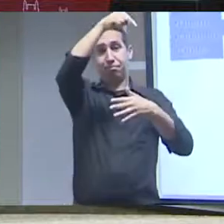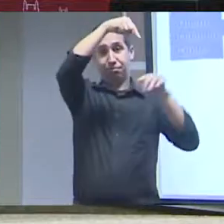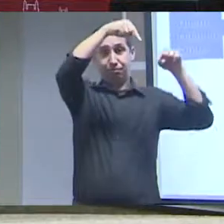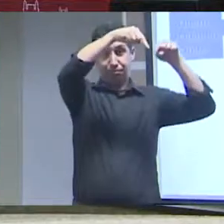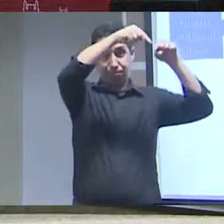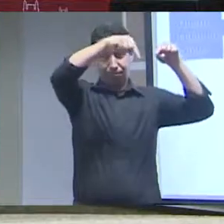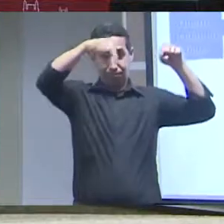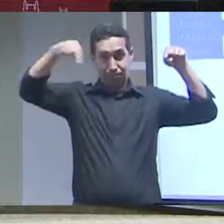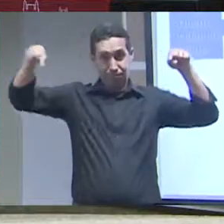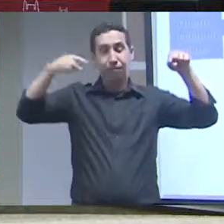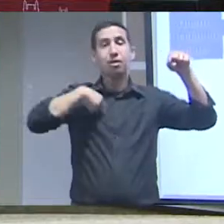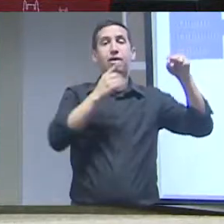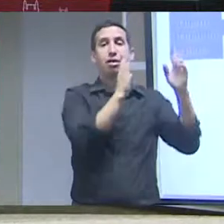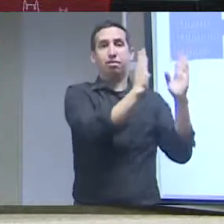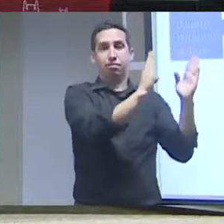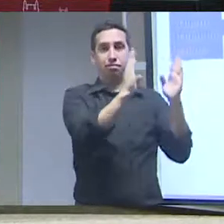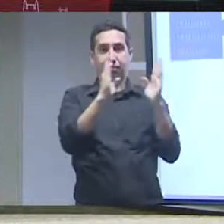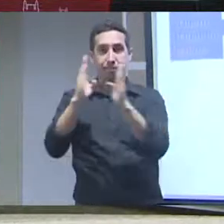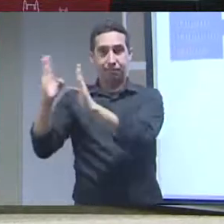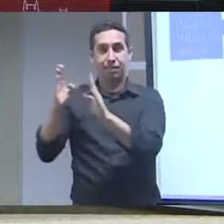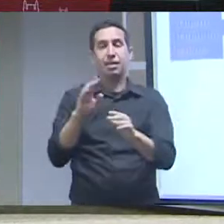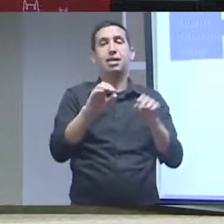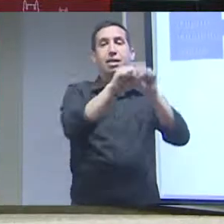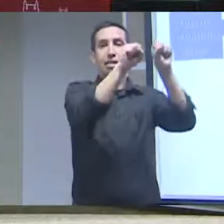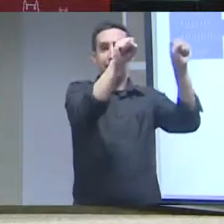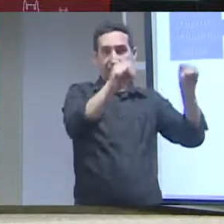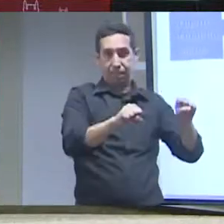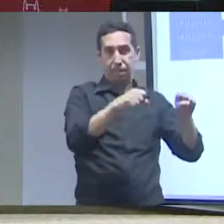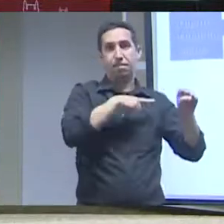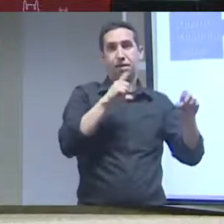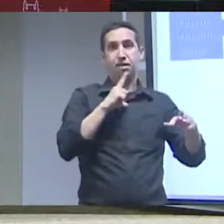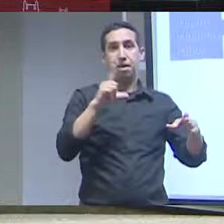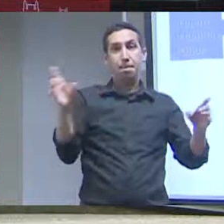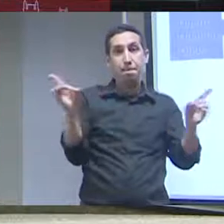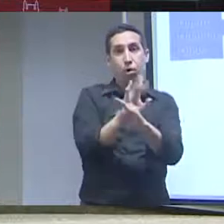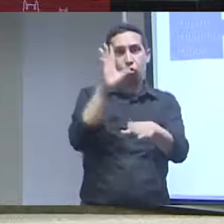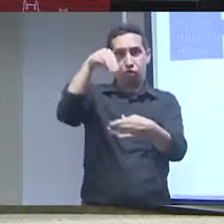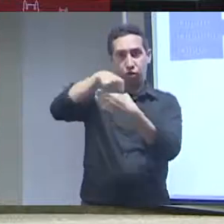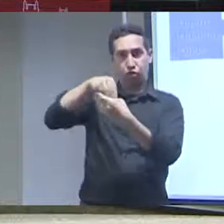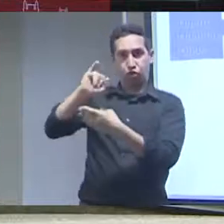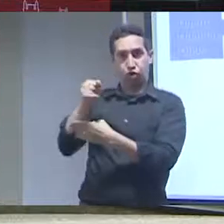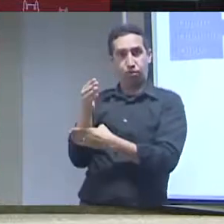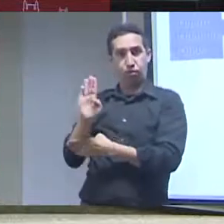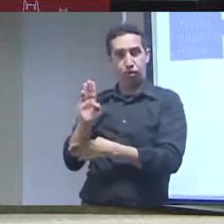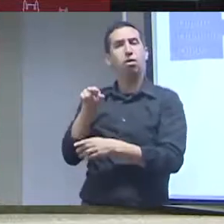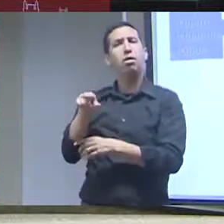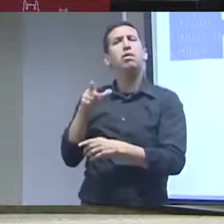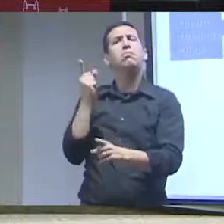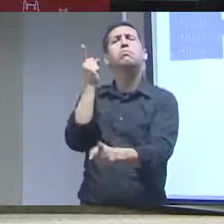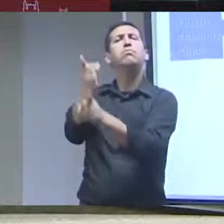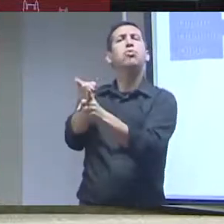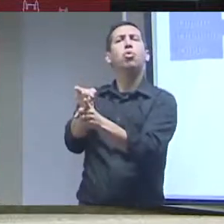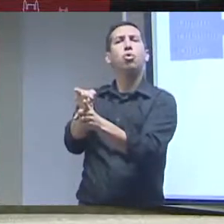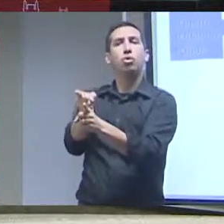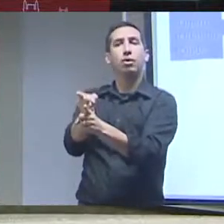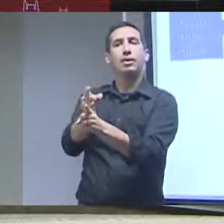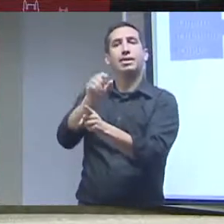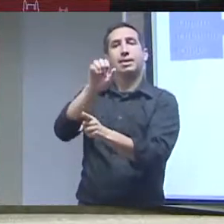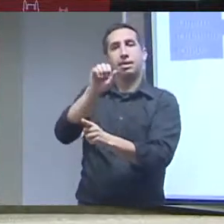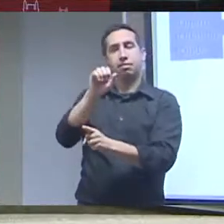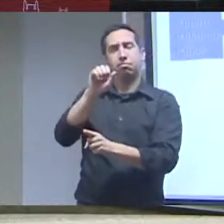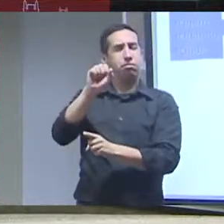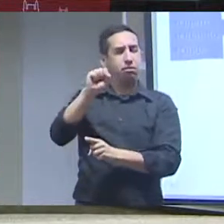encontramos esse conjunto de ferramentas. Nós já tínhamos o Jabote, que é o sistema de coleções